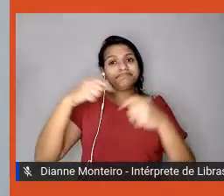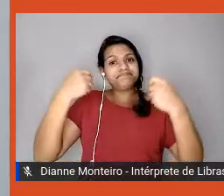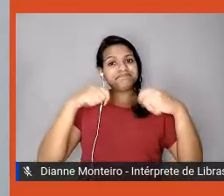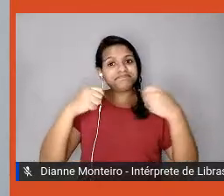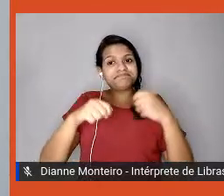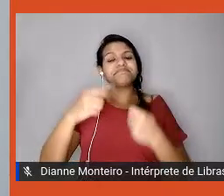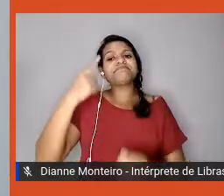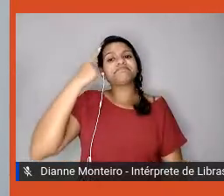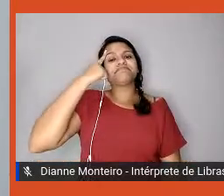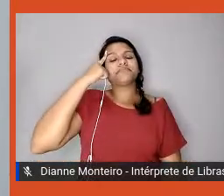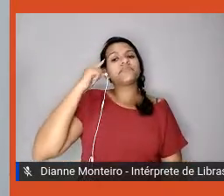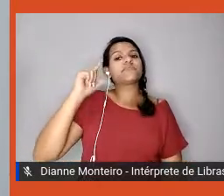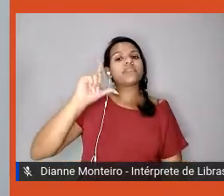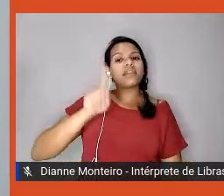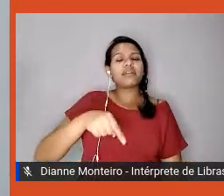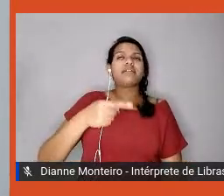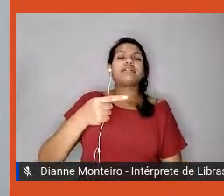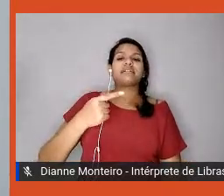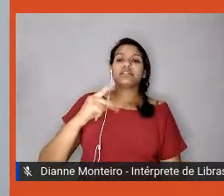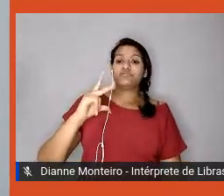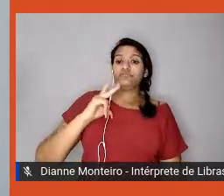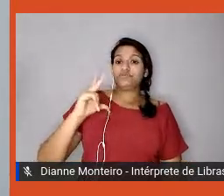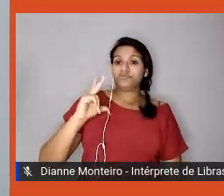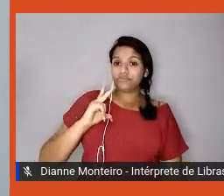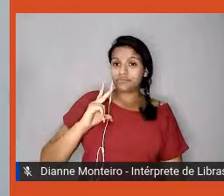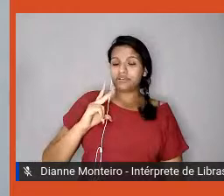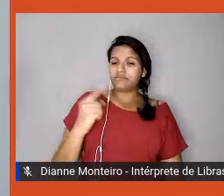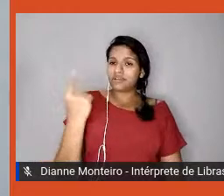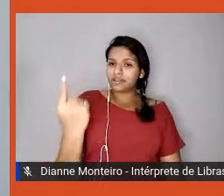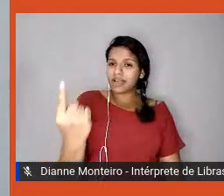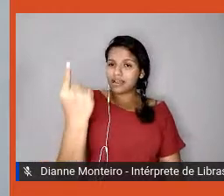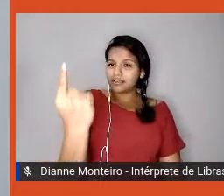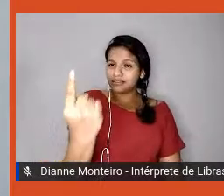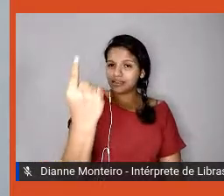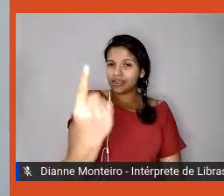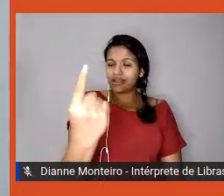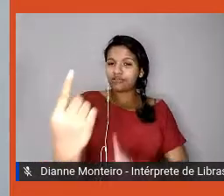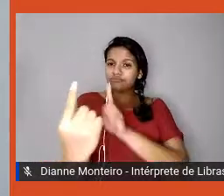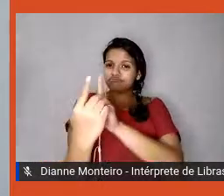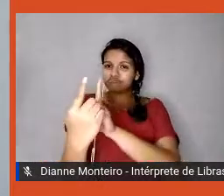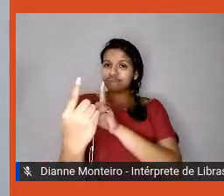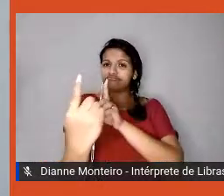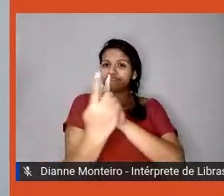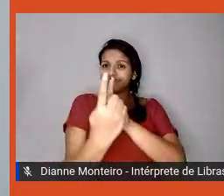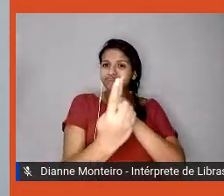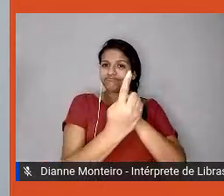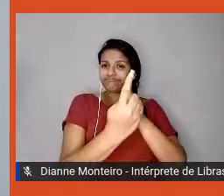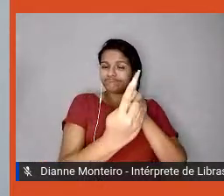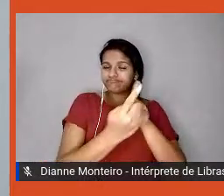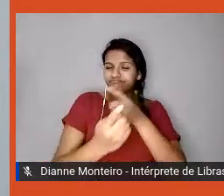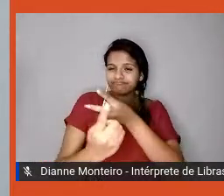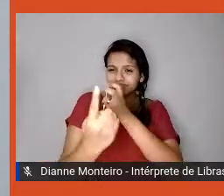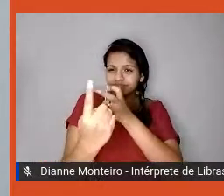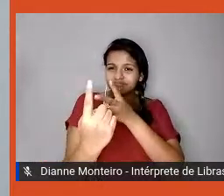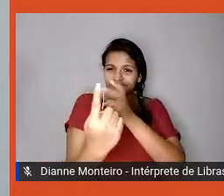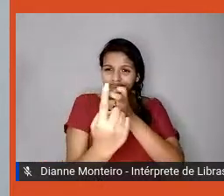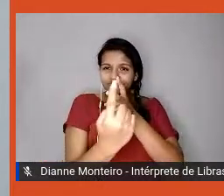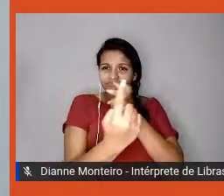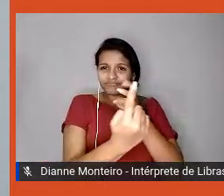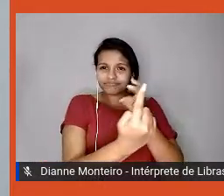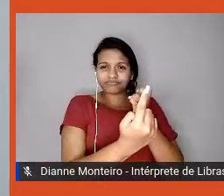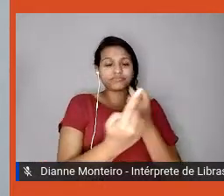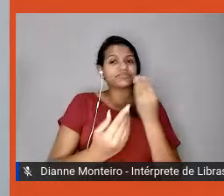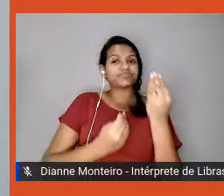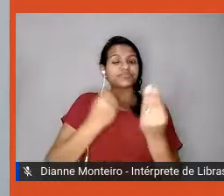cada colaborador, achando esse esforço particular de equilíbrio que ele pode fazer, de estar bem, e também as